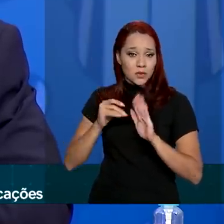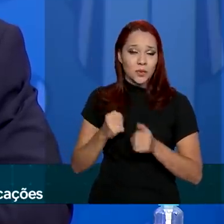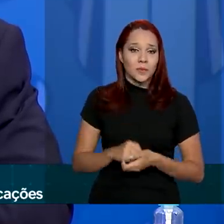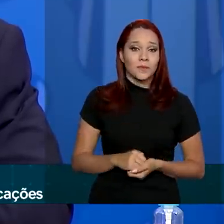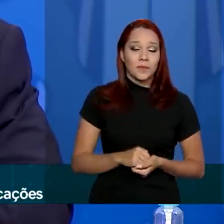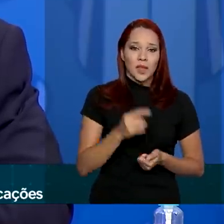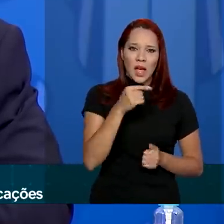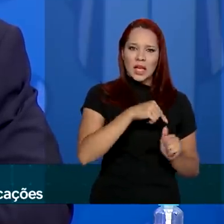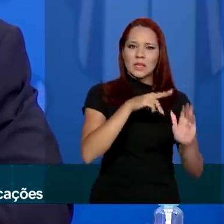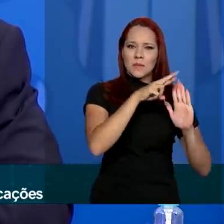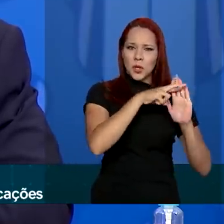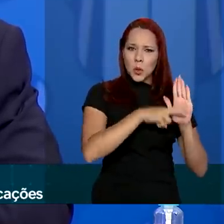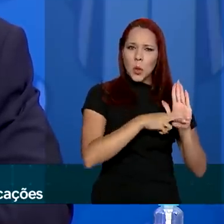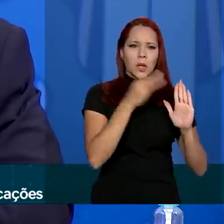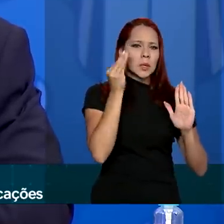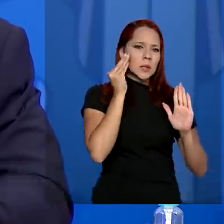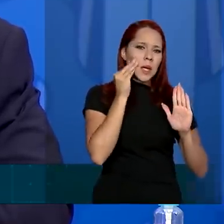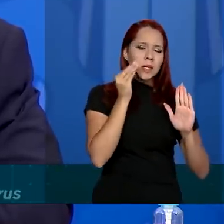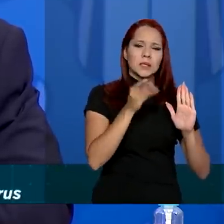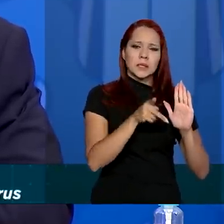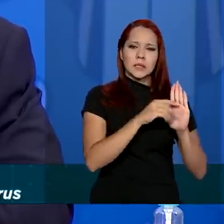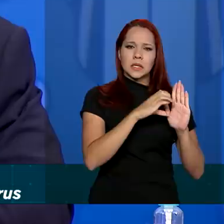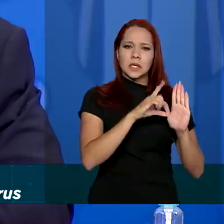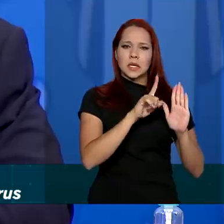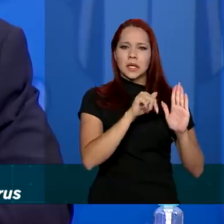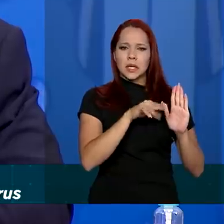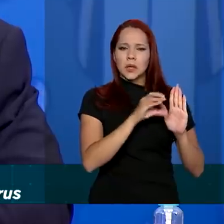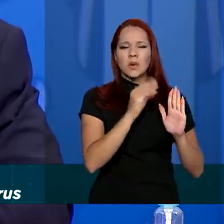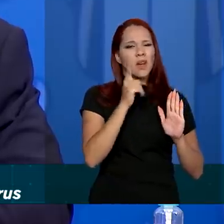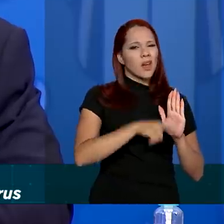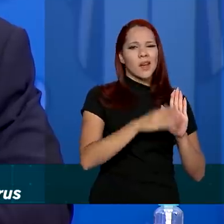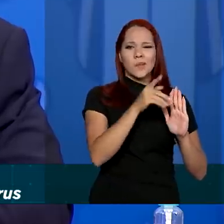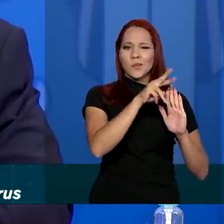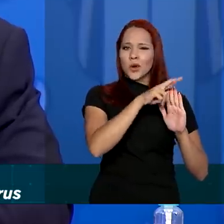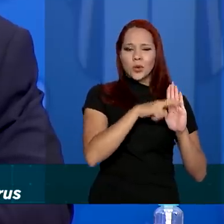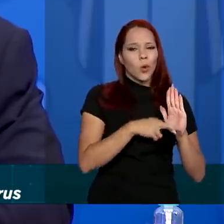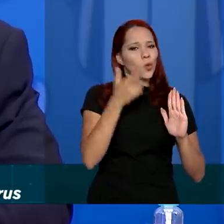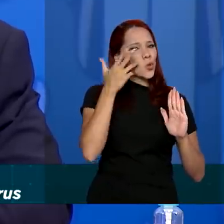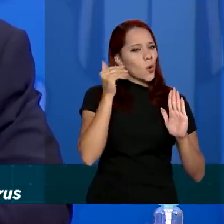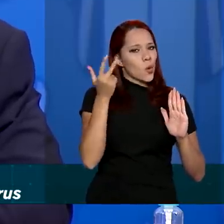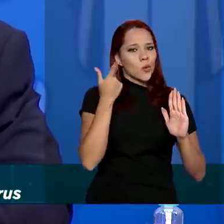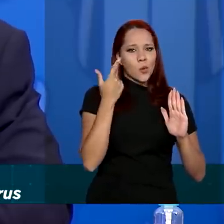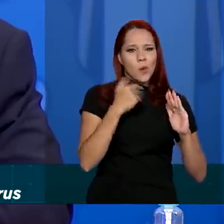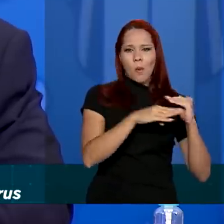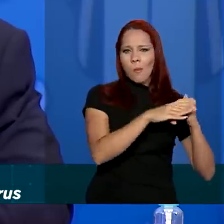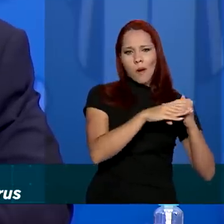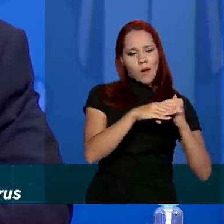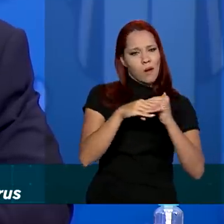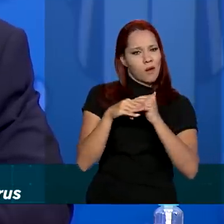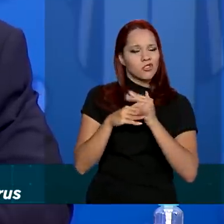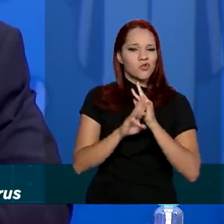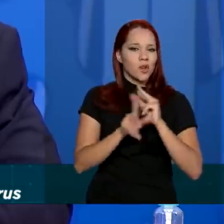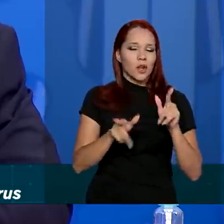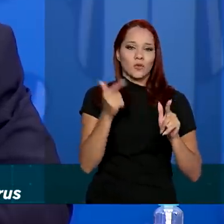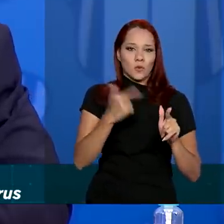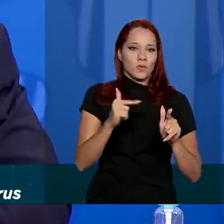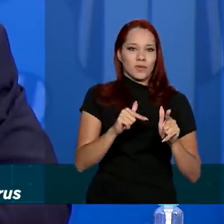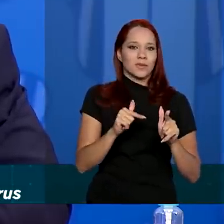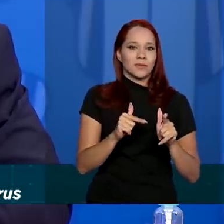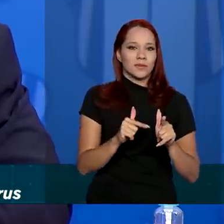protocolos de testes clínicos, eles são praticamente padrão, vamos dizer assim, não tem muita diferenciação, diferenciação é como